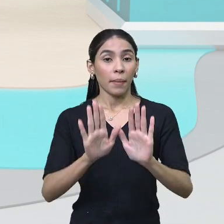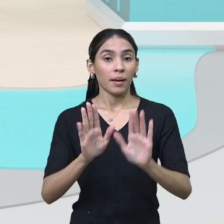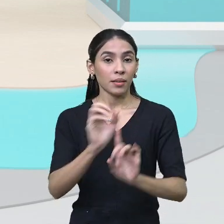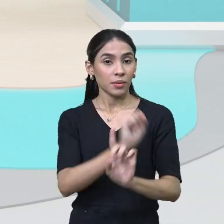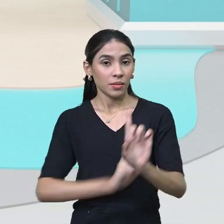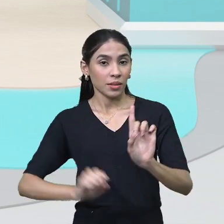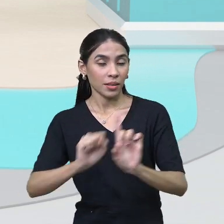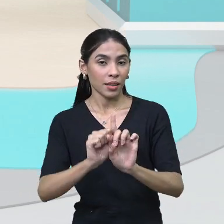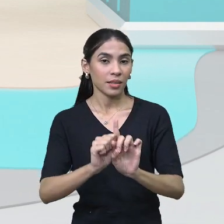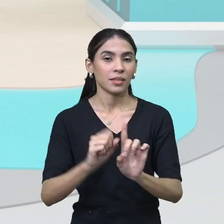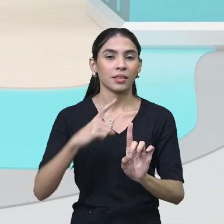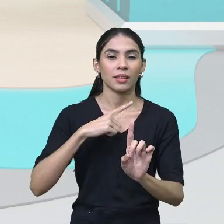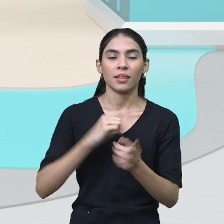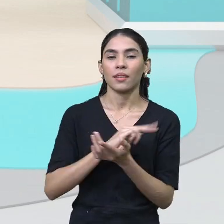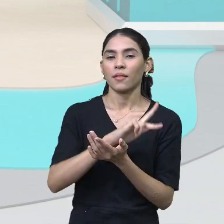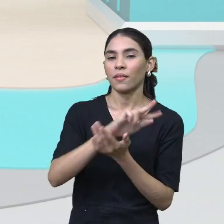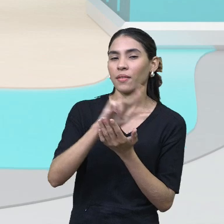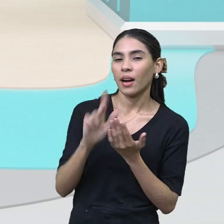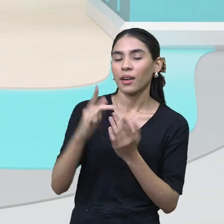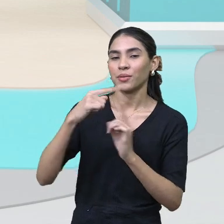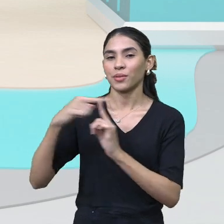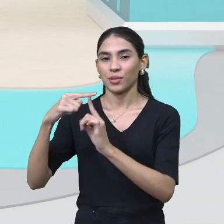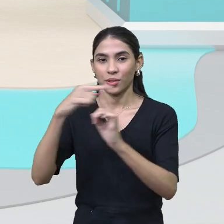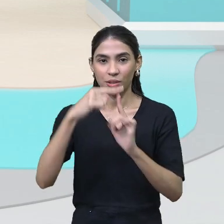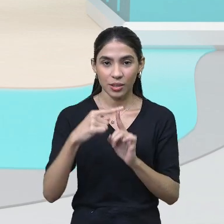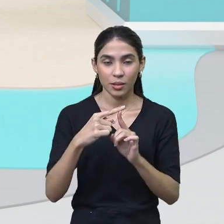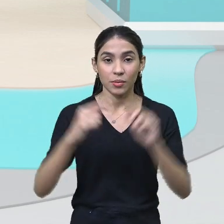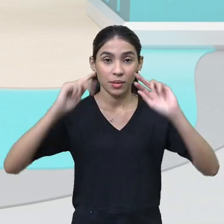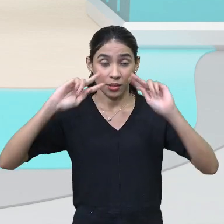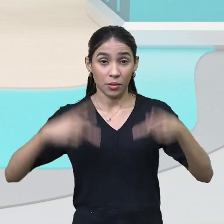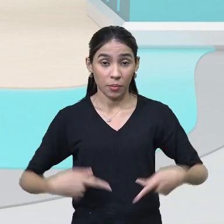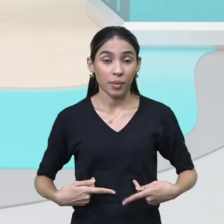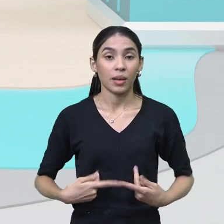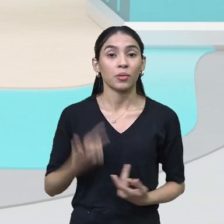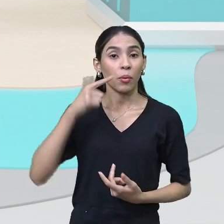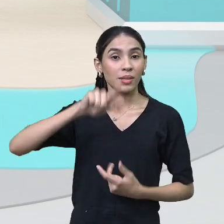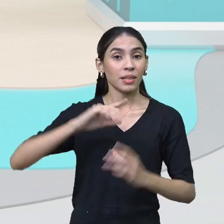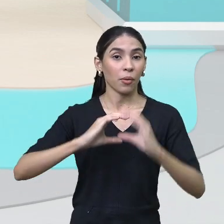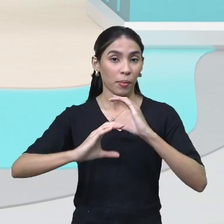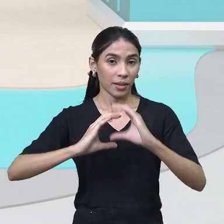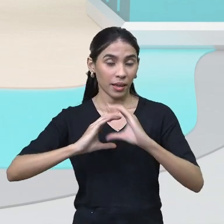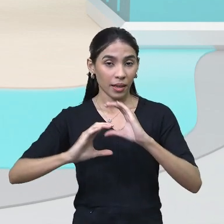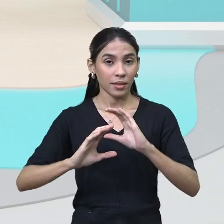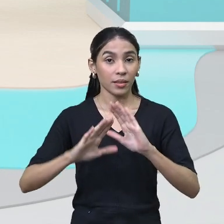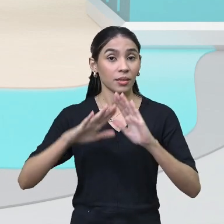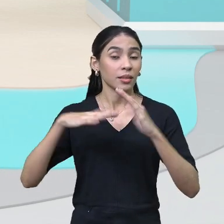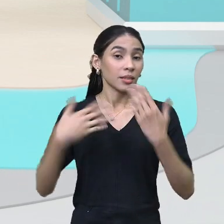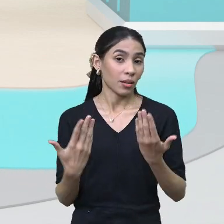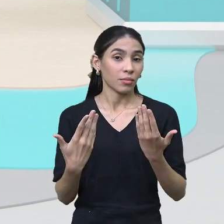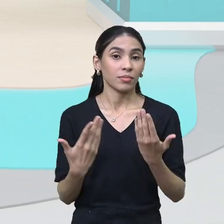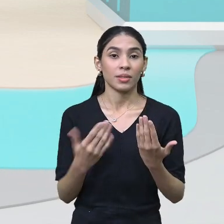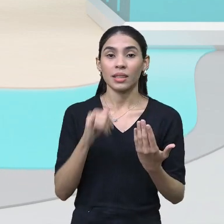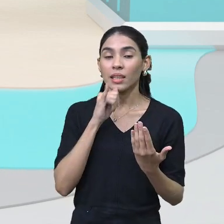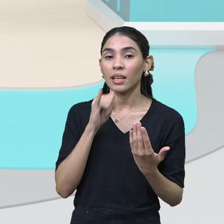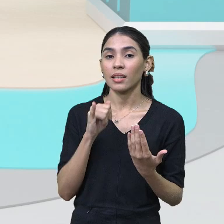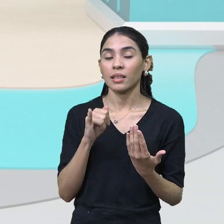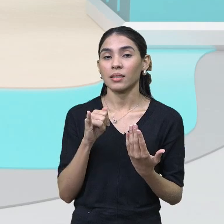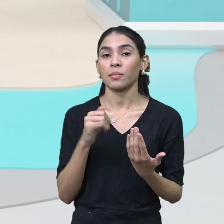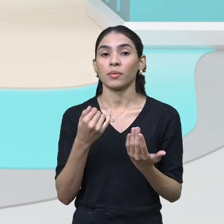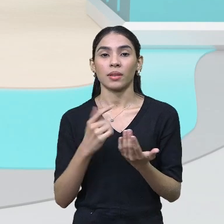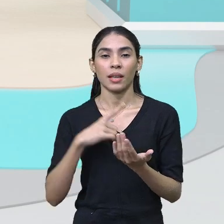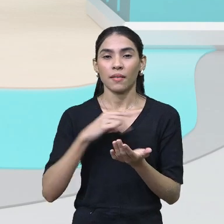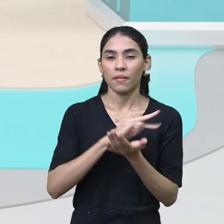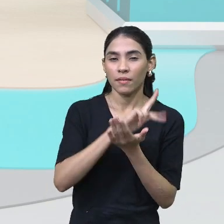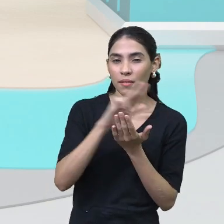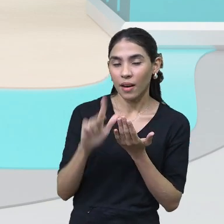existem várias maneiras do ser humano se comunicar, né? Ou seja, existem vários